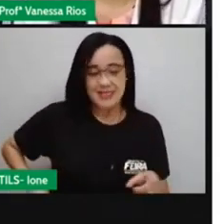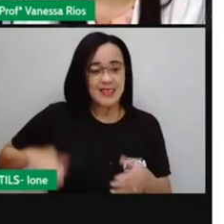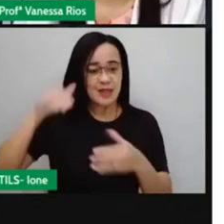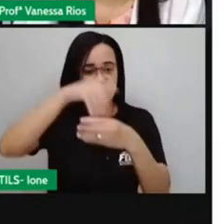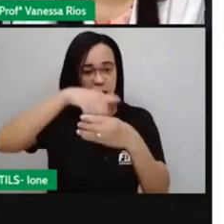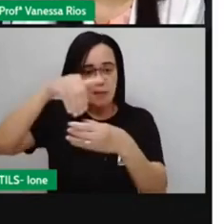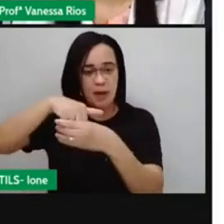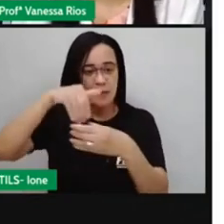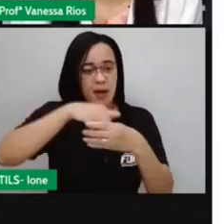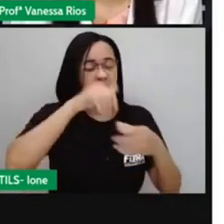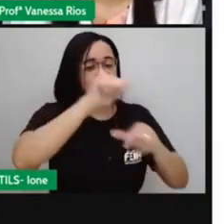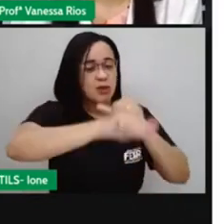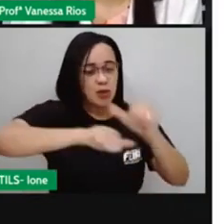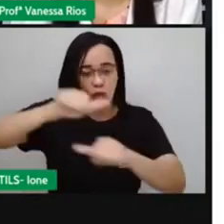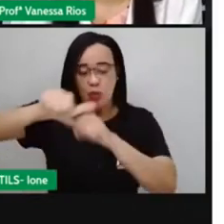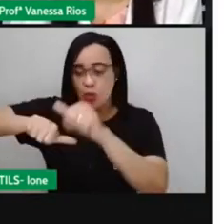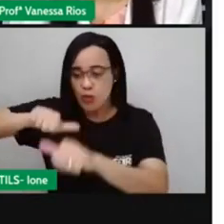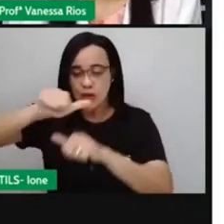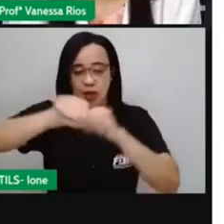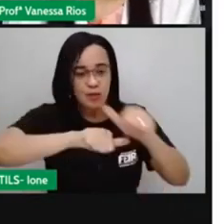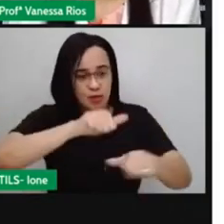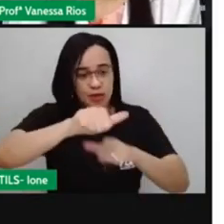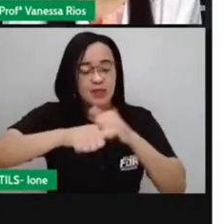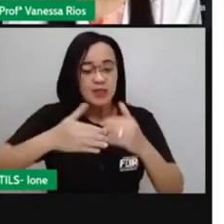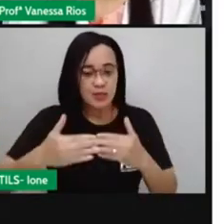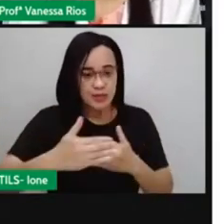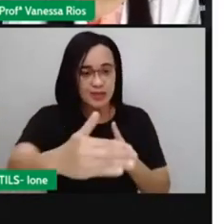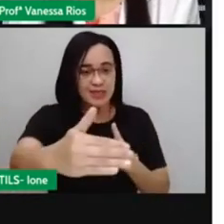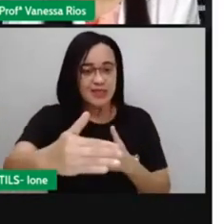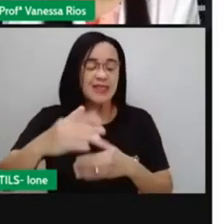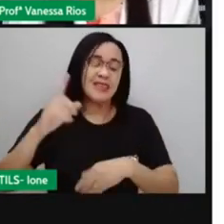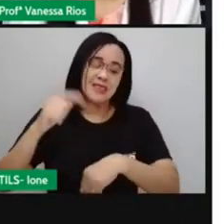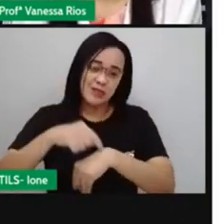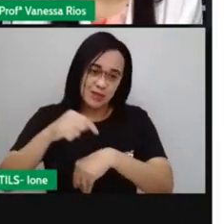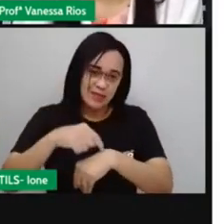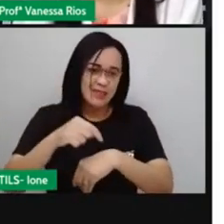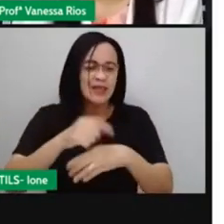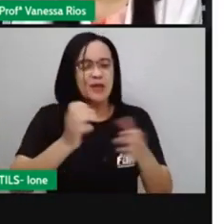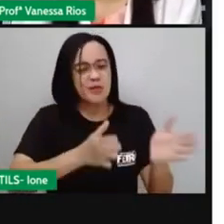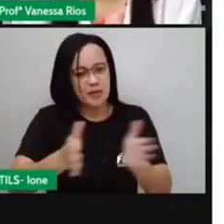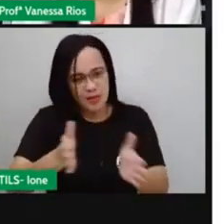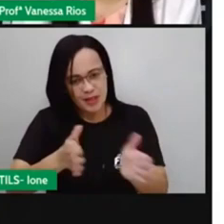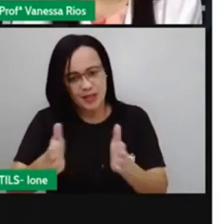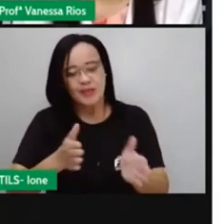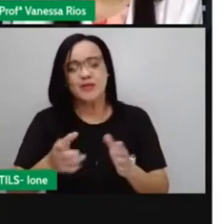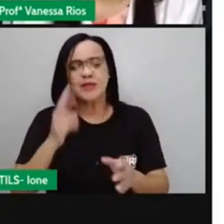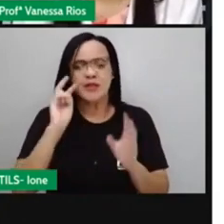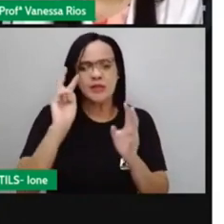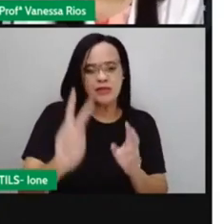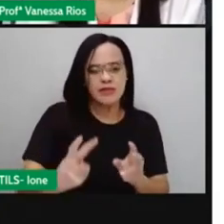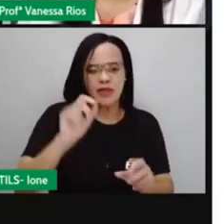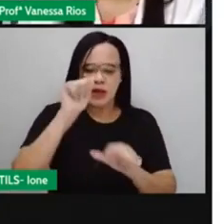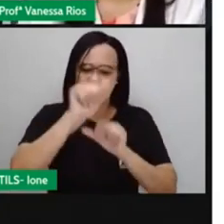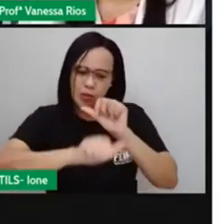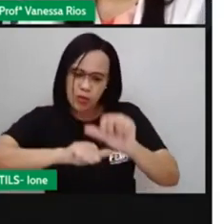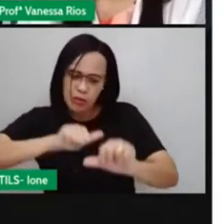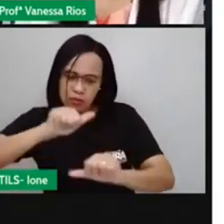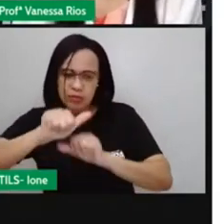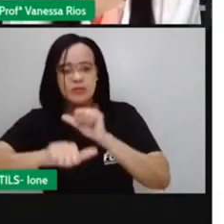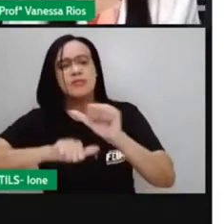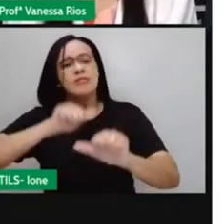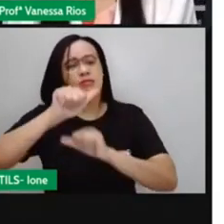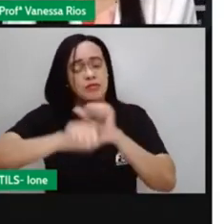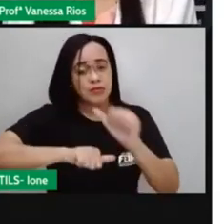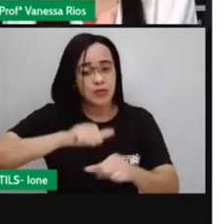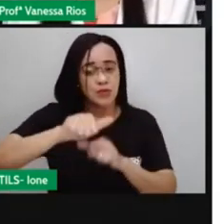mudando no decorrer do tempo. E aí a gente percebe essa mudança, essa transformação da monarquia